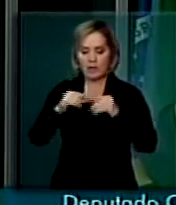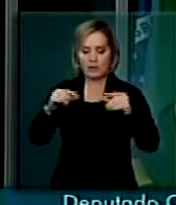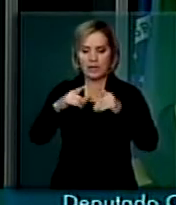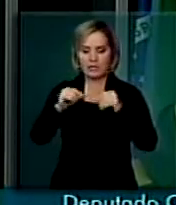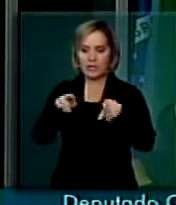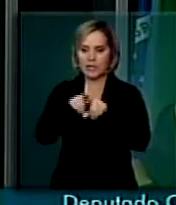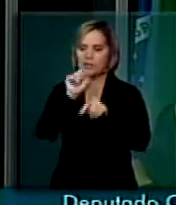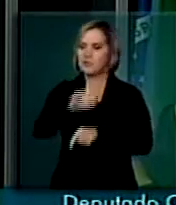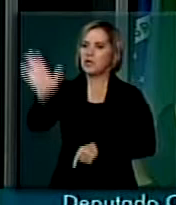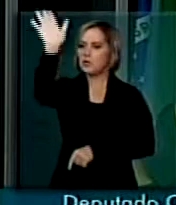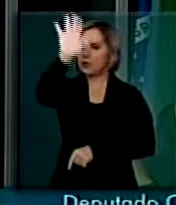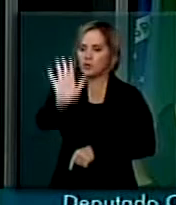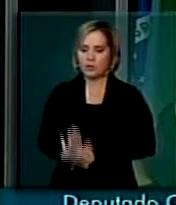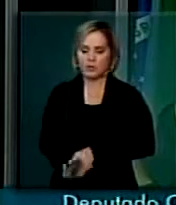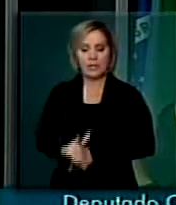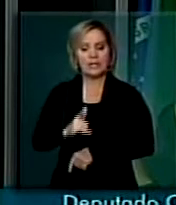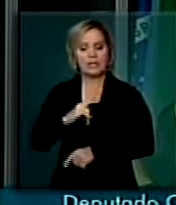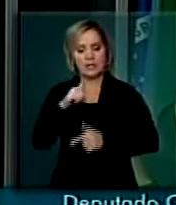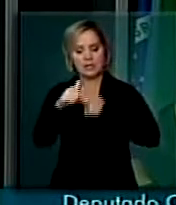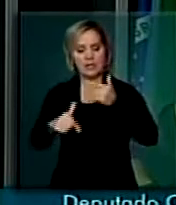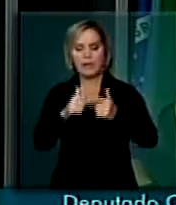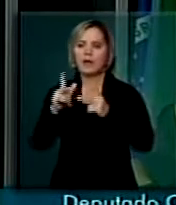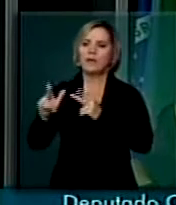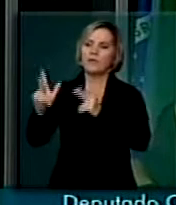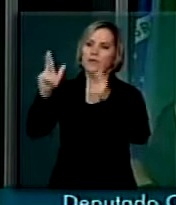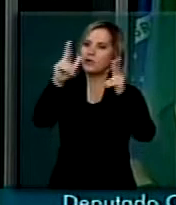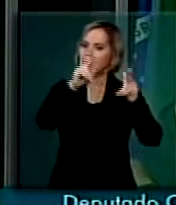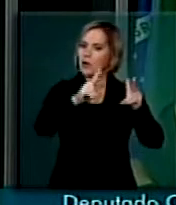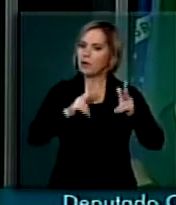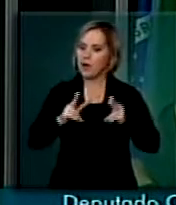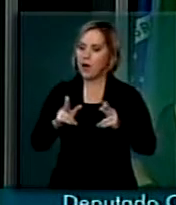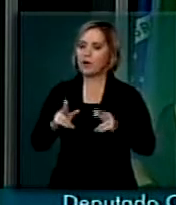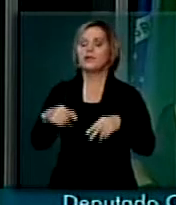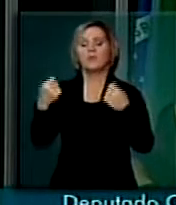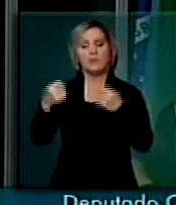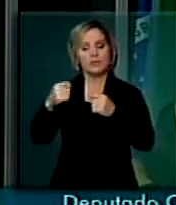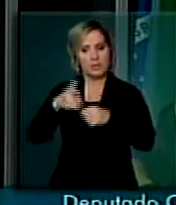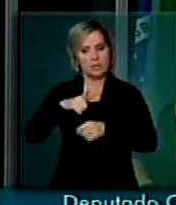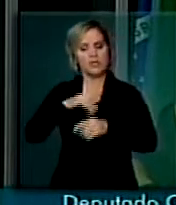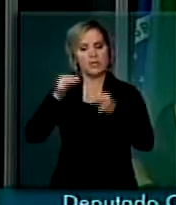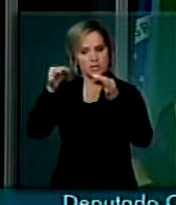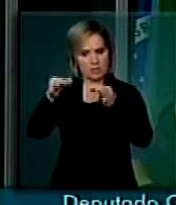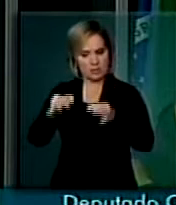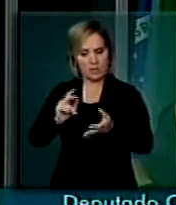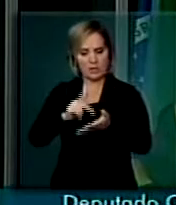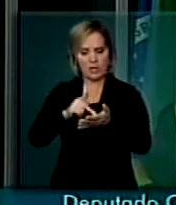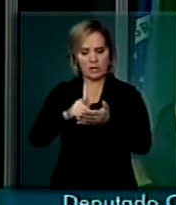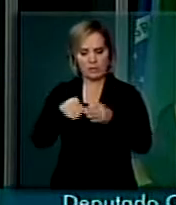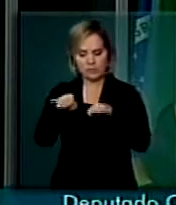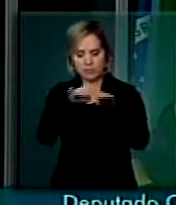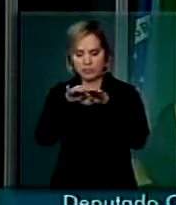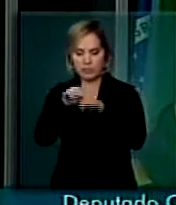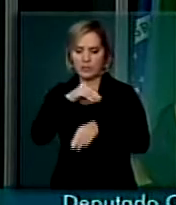PEC 300, que é de autoria do deputado Arnaldo Falei de Sá, ela já foi votada, em audiências